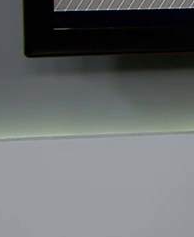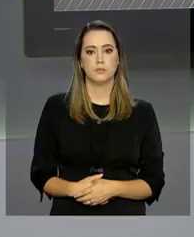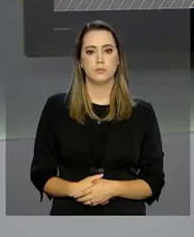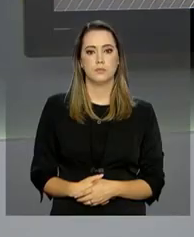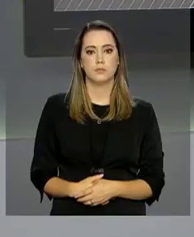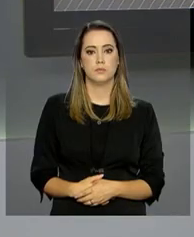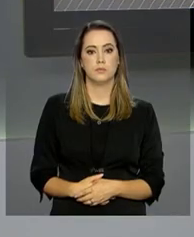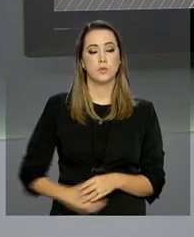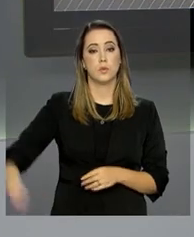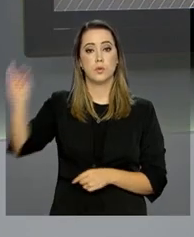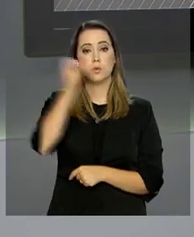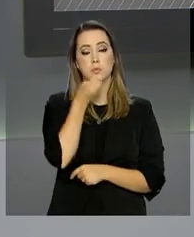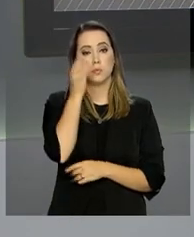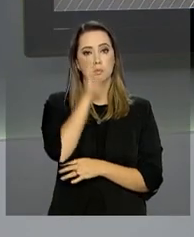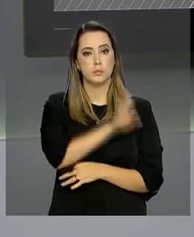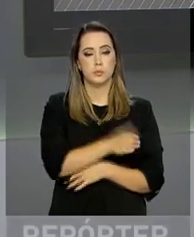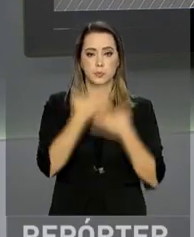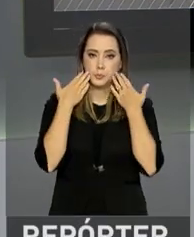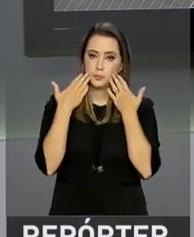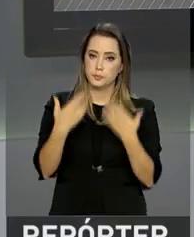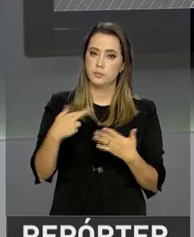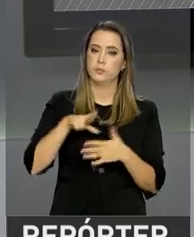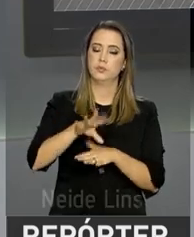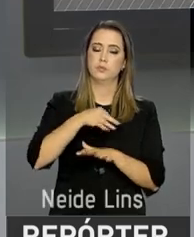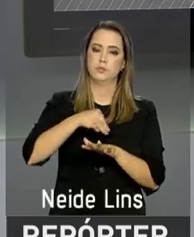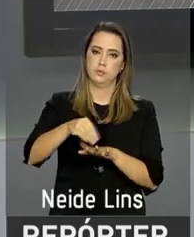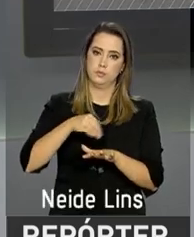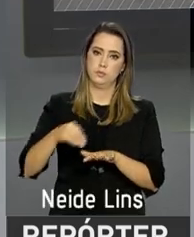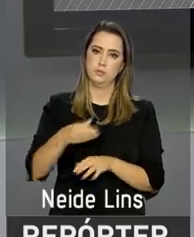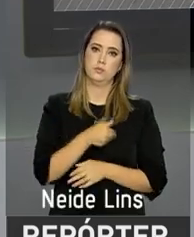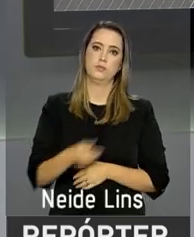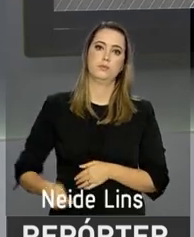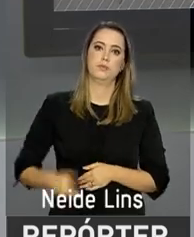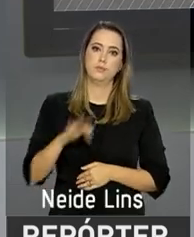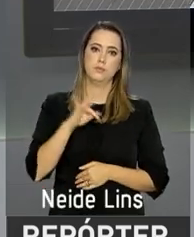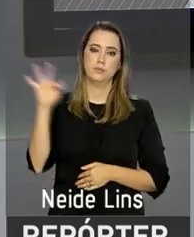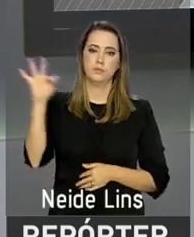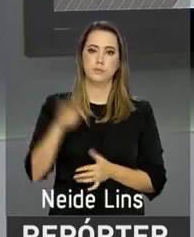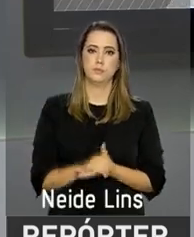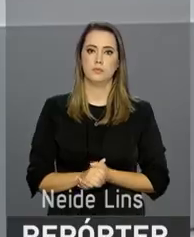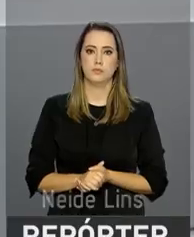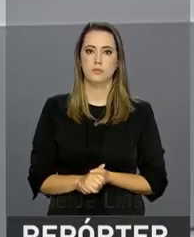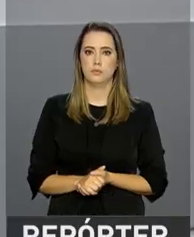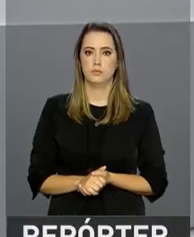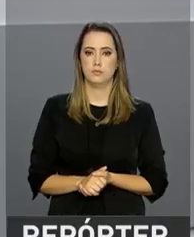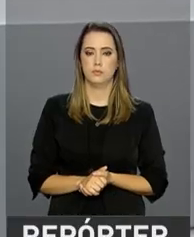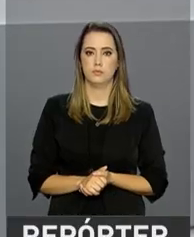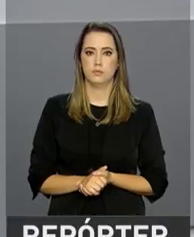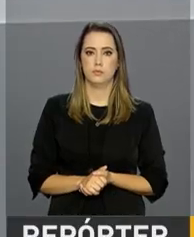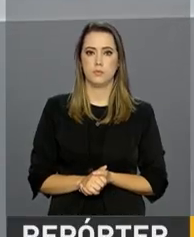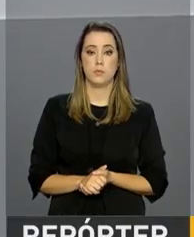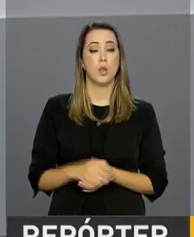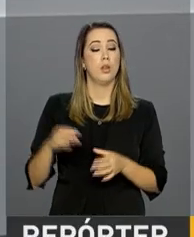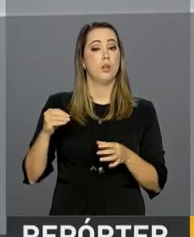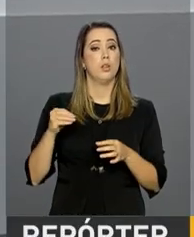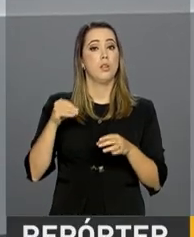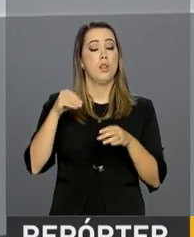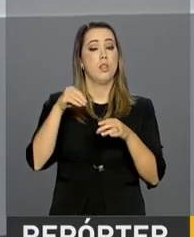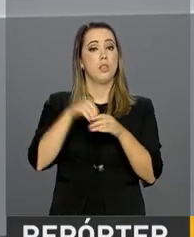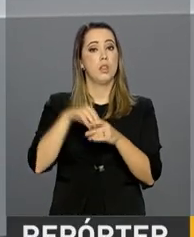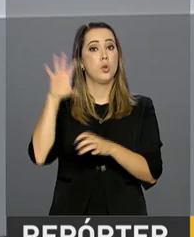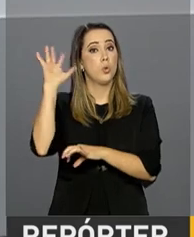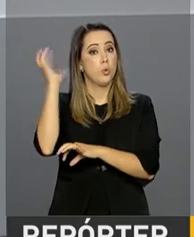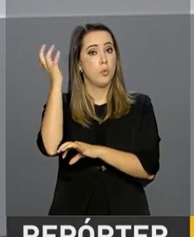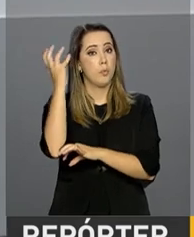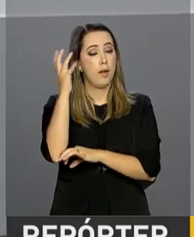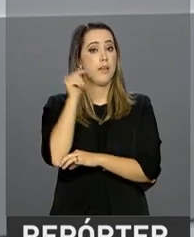Olá, boa tarde. Começa agora o repórter NBR com as notícias do governo federal. Dentro do Parque Nacional Serra